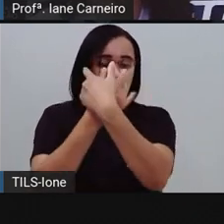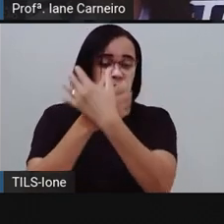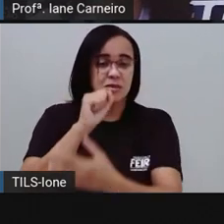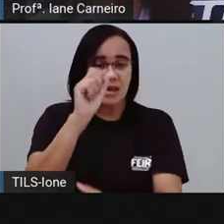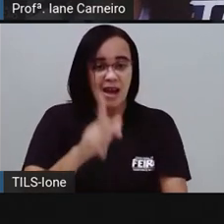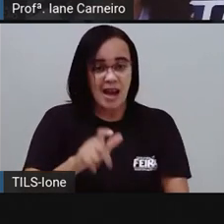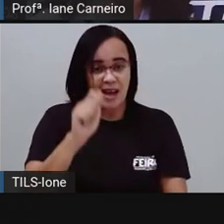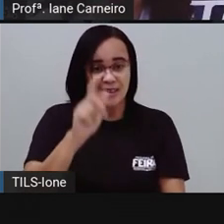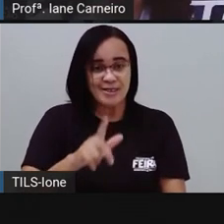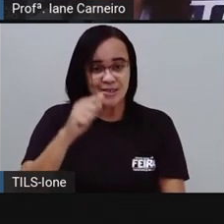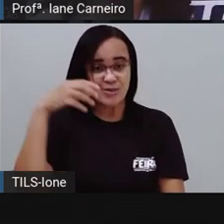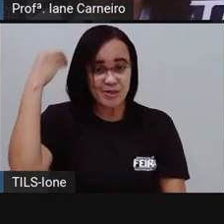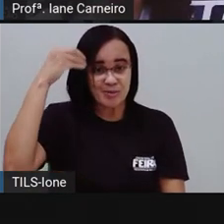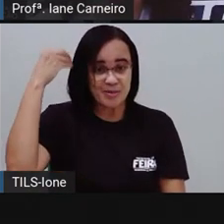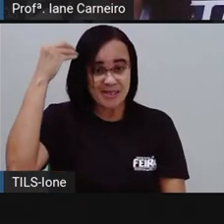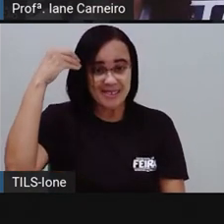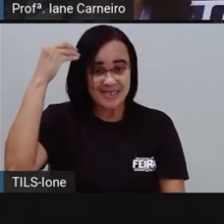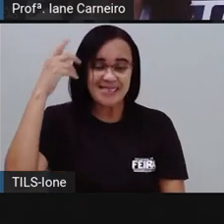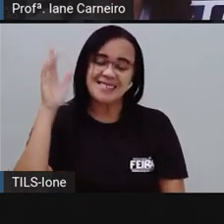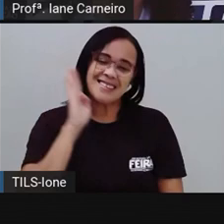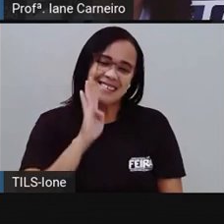legal com a tita, tá bom?